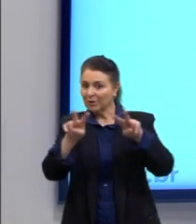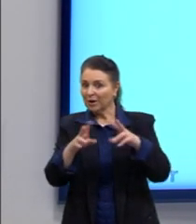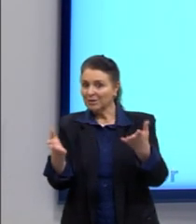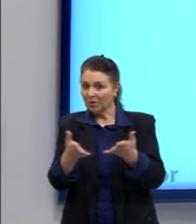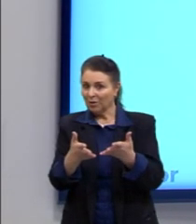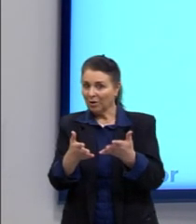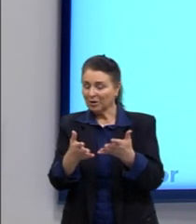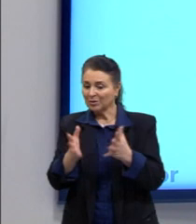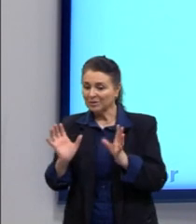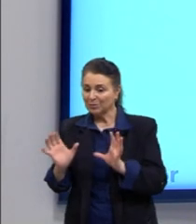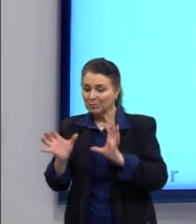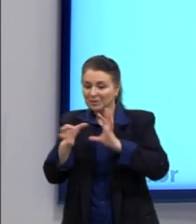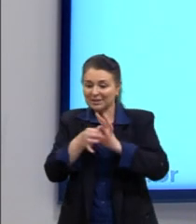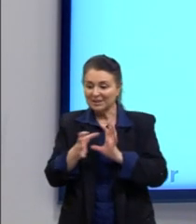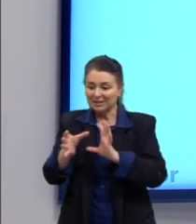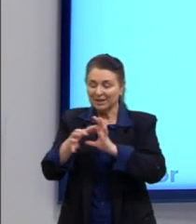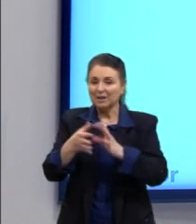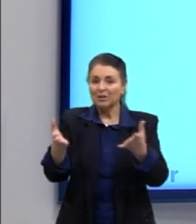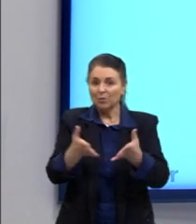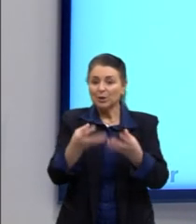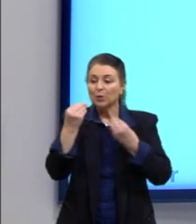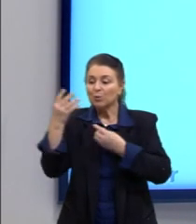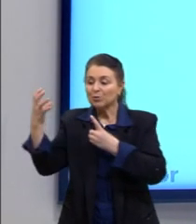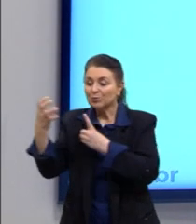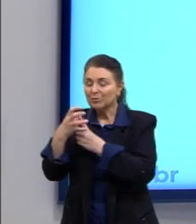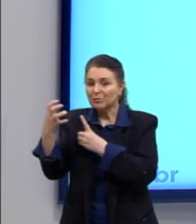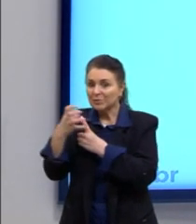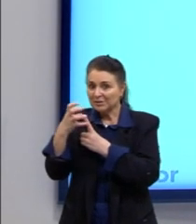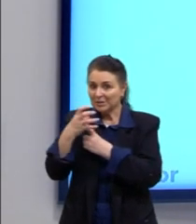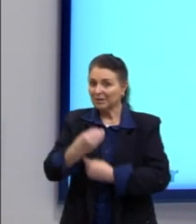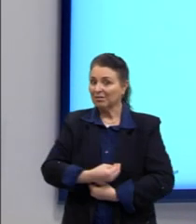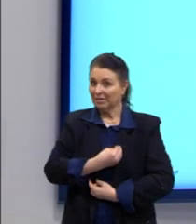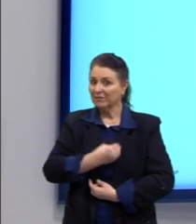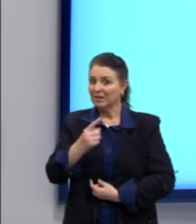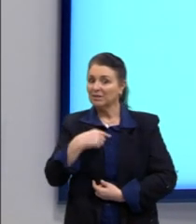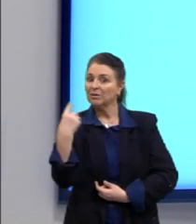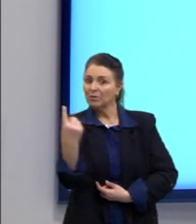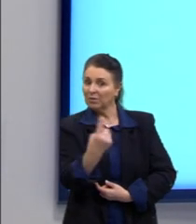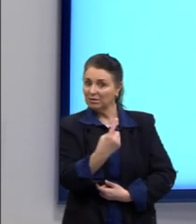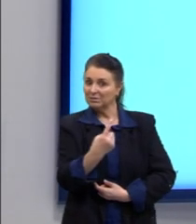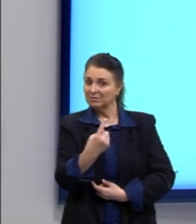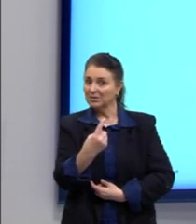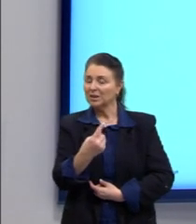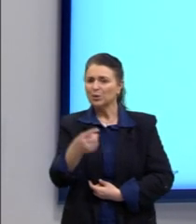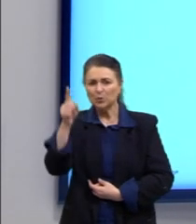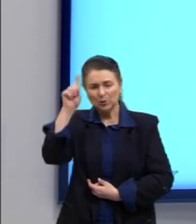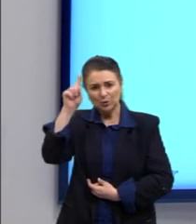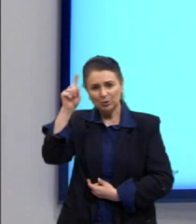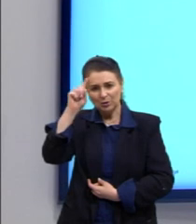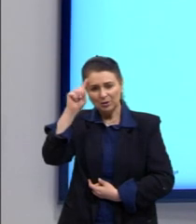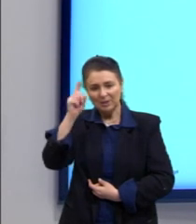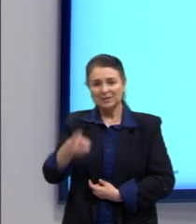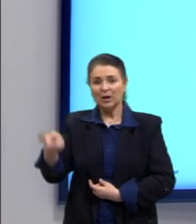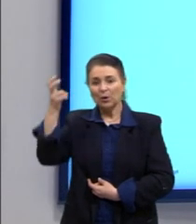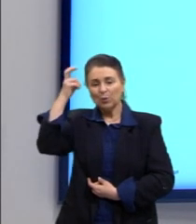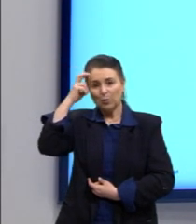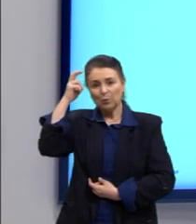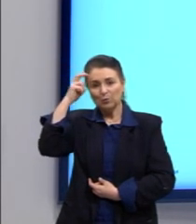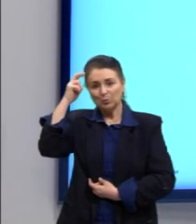interligados, de como elas nos influenciam, como elas nos agem no nosso dia a dia, né? Como essa cultura de massa